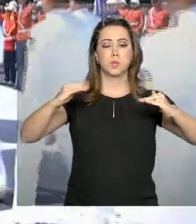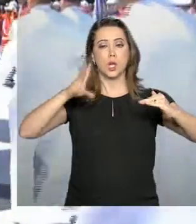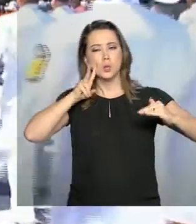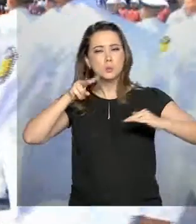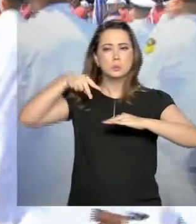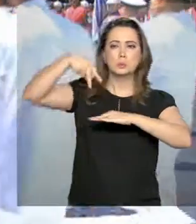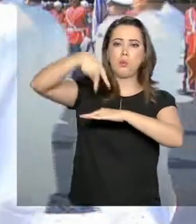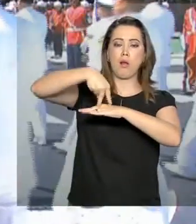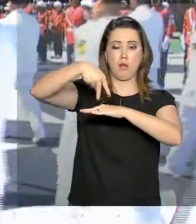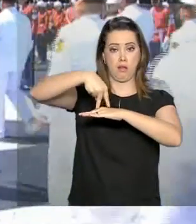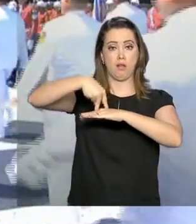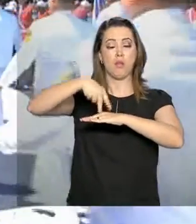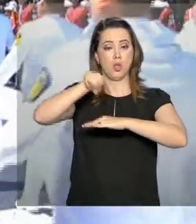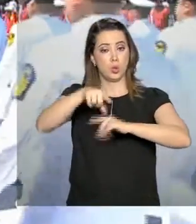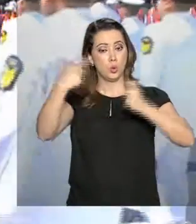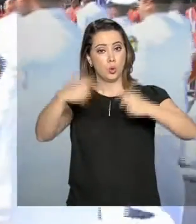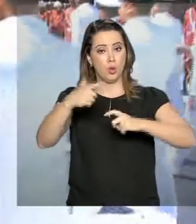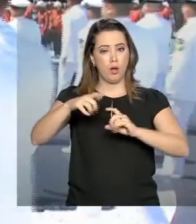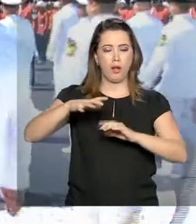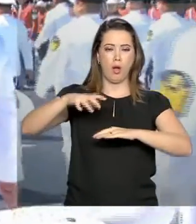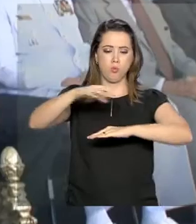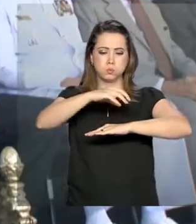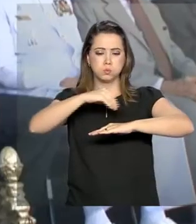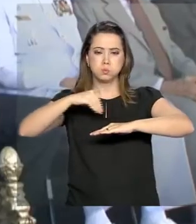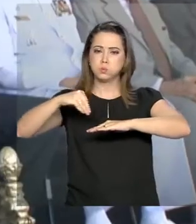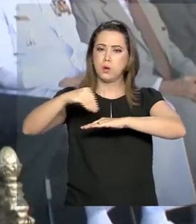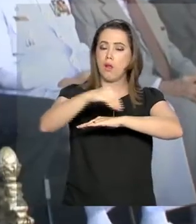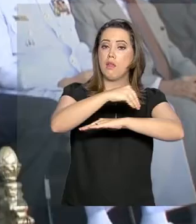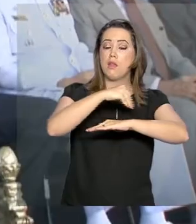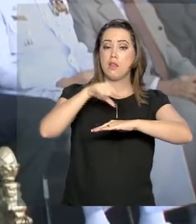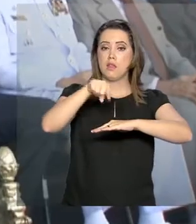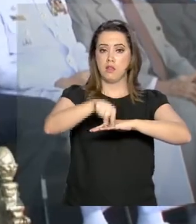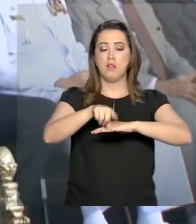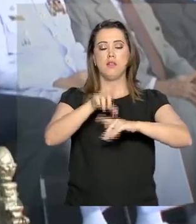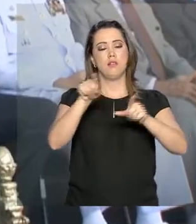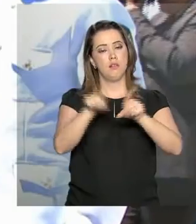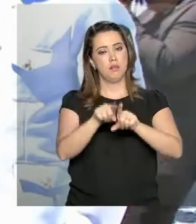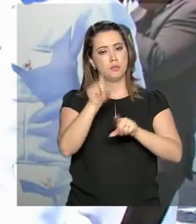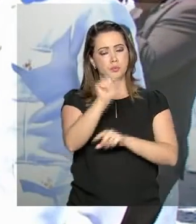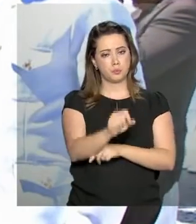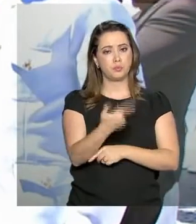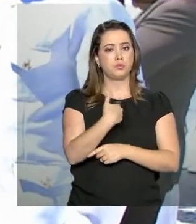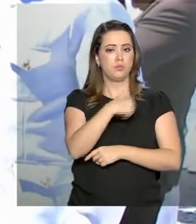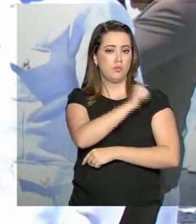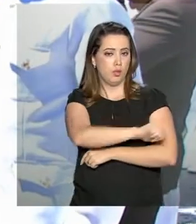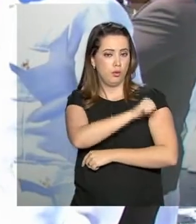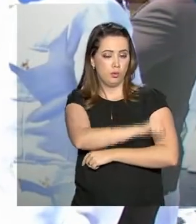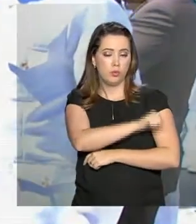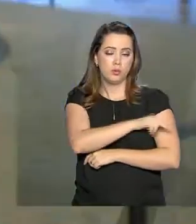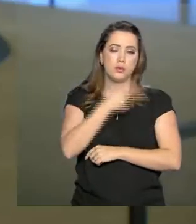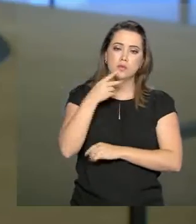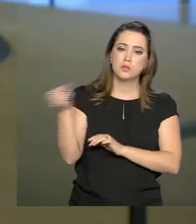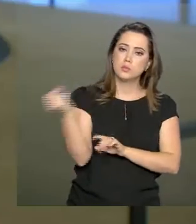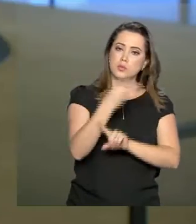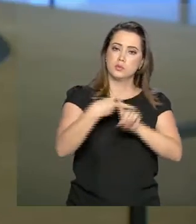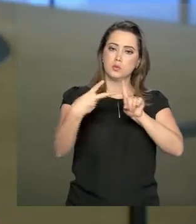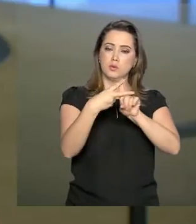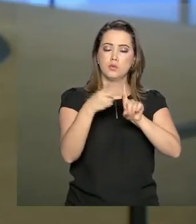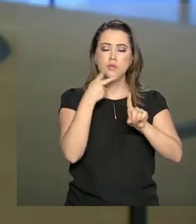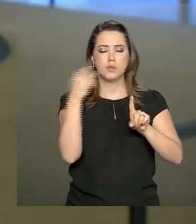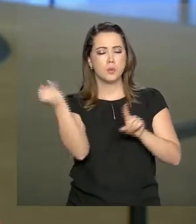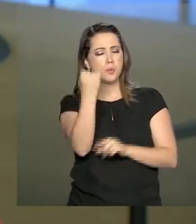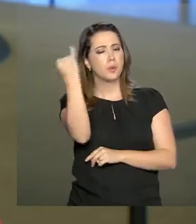Cobras, lá no Rio de Janeiro. E lá, o presidente falou sobre a nova previdência. O presidente Jair Bolsonaro